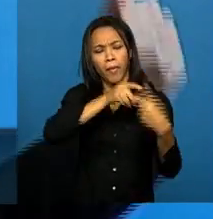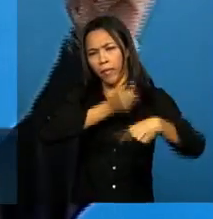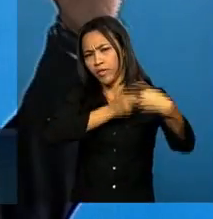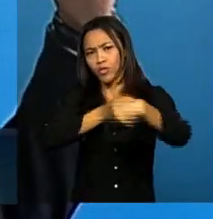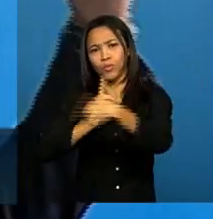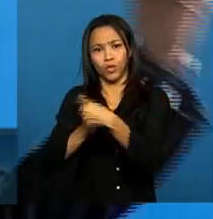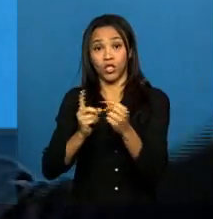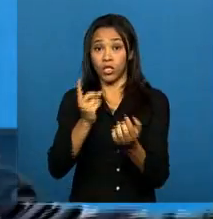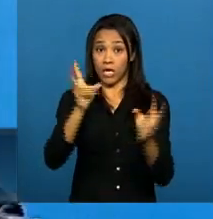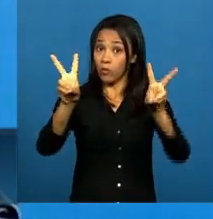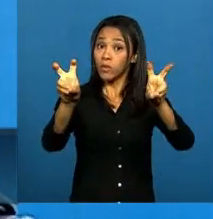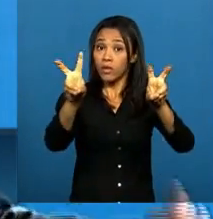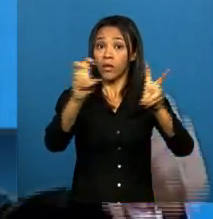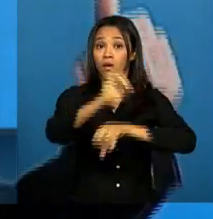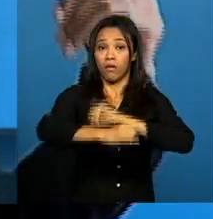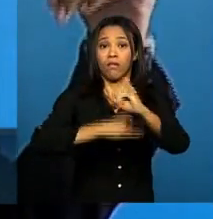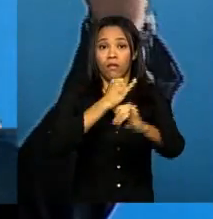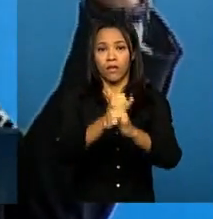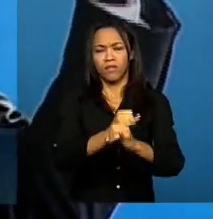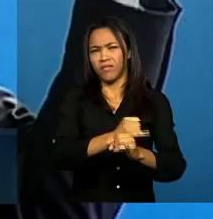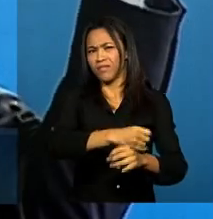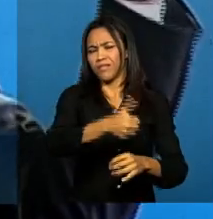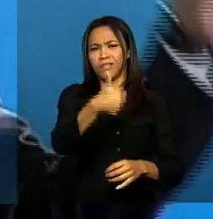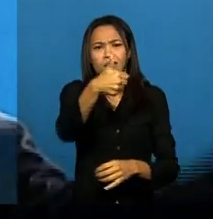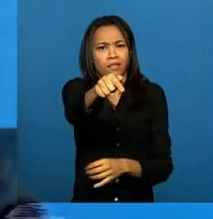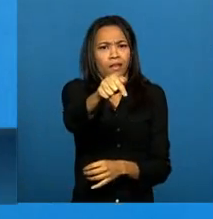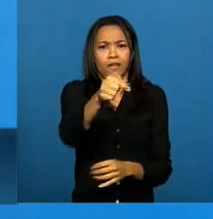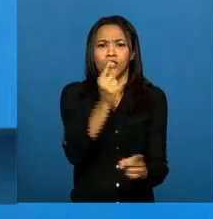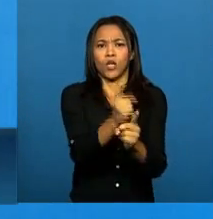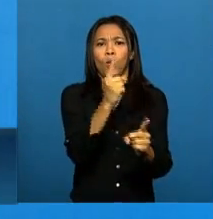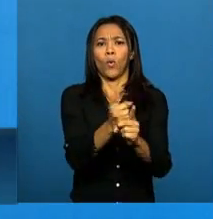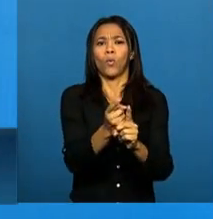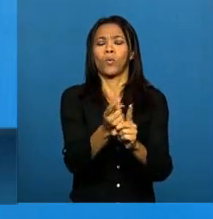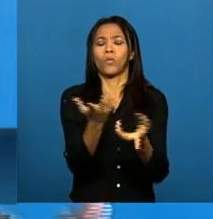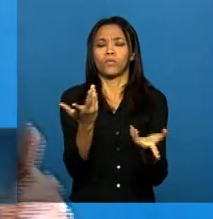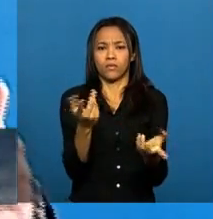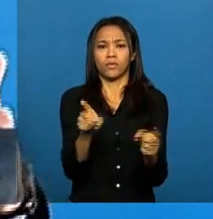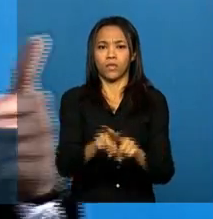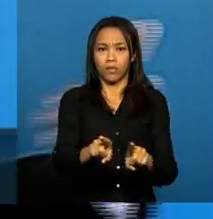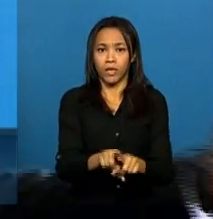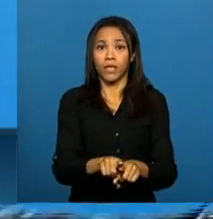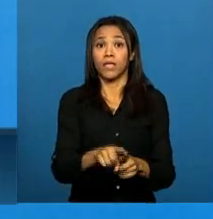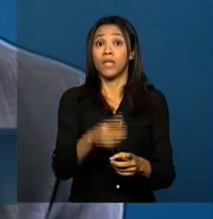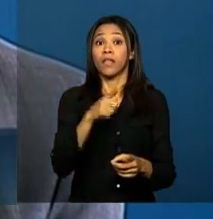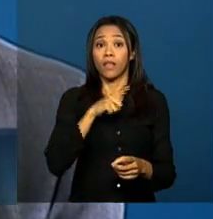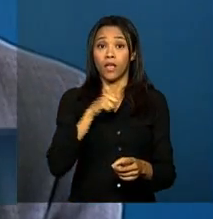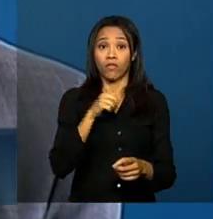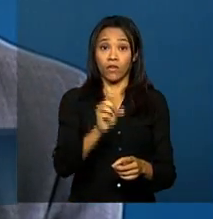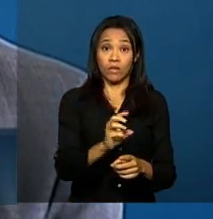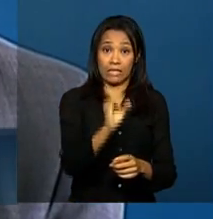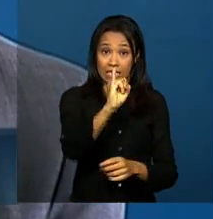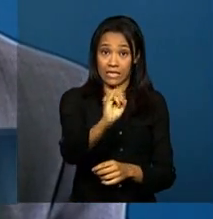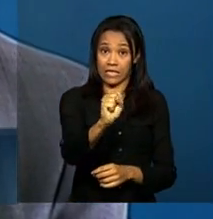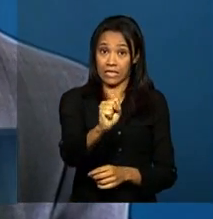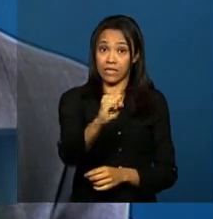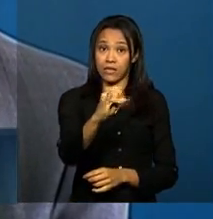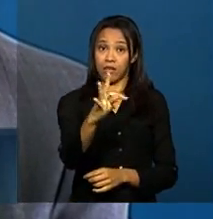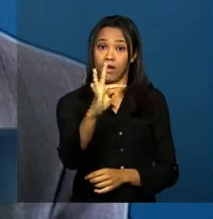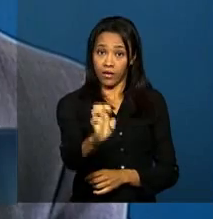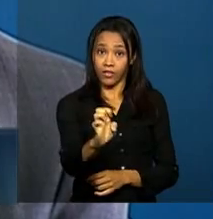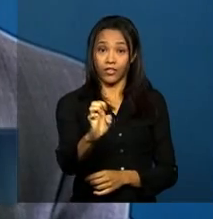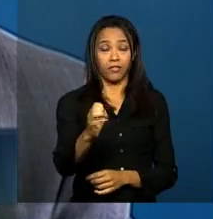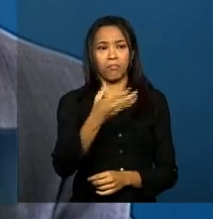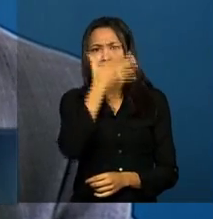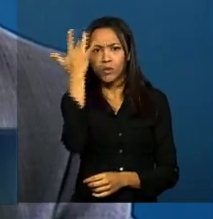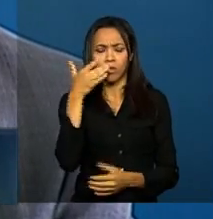Com a realização de mais de sete audiências públicas, o site da E-Cidadania também recebeu milhares de contribuições, e isso